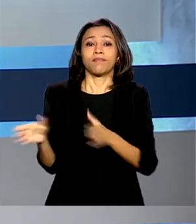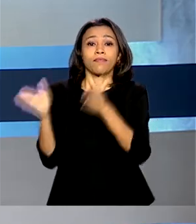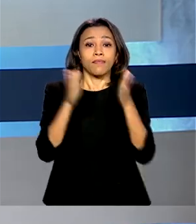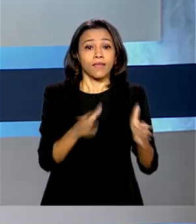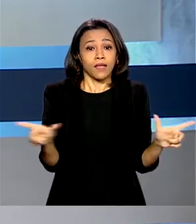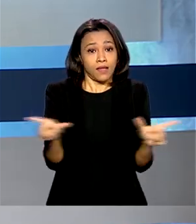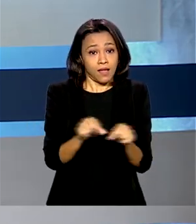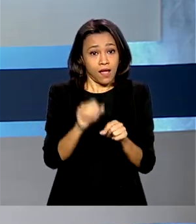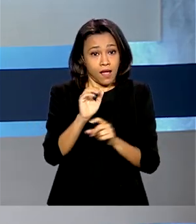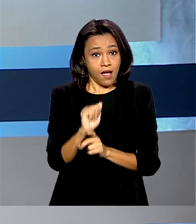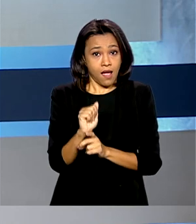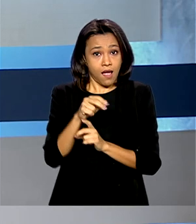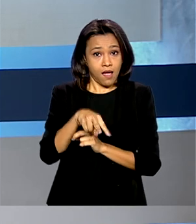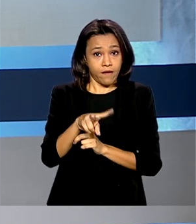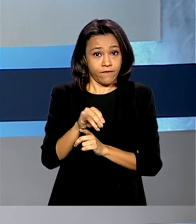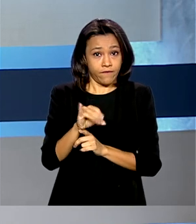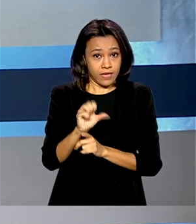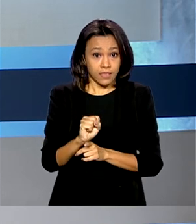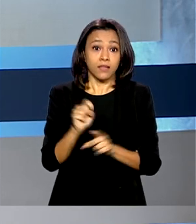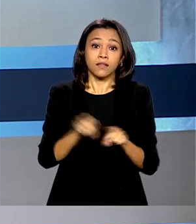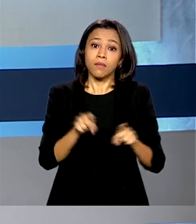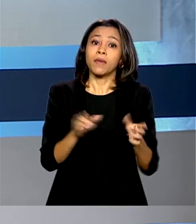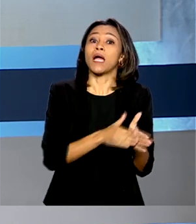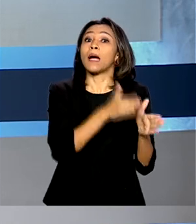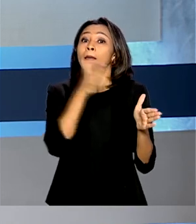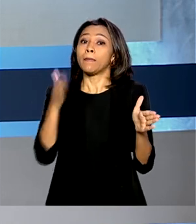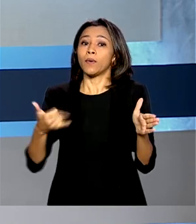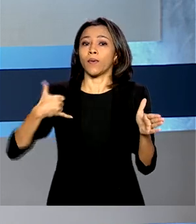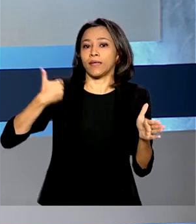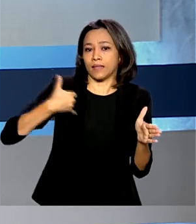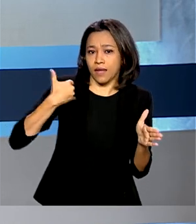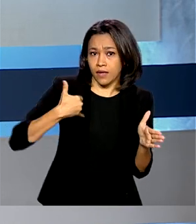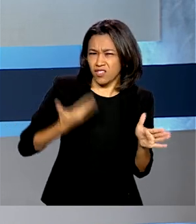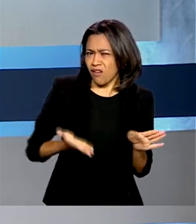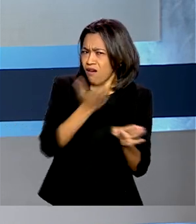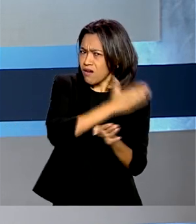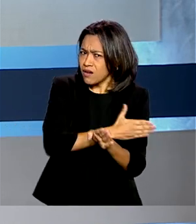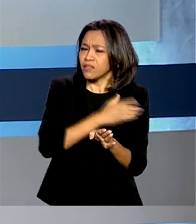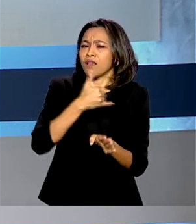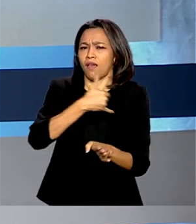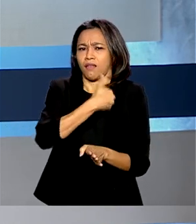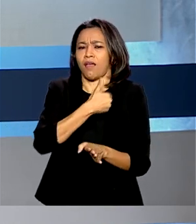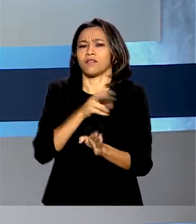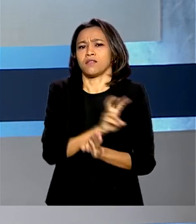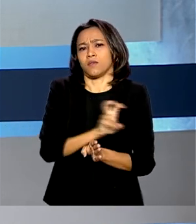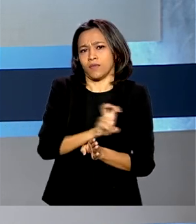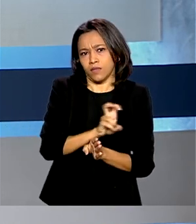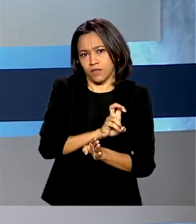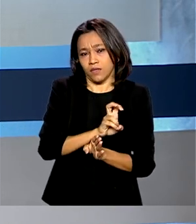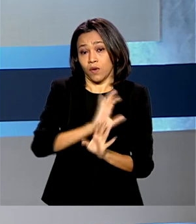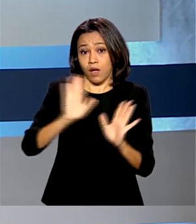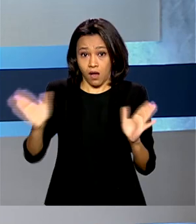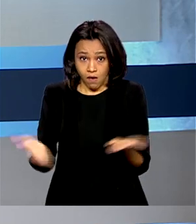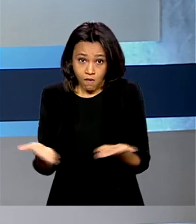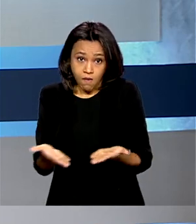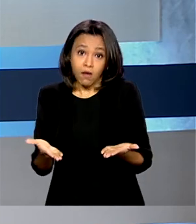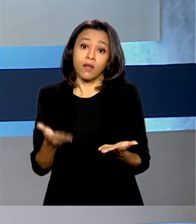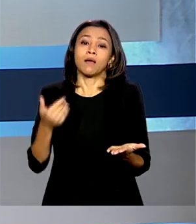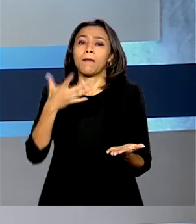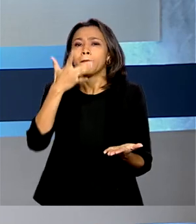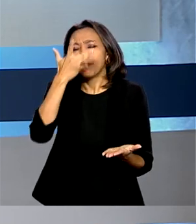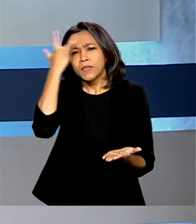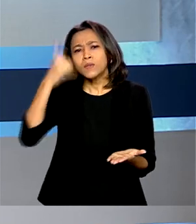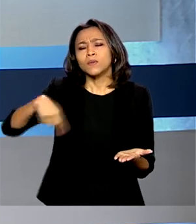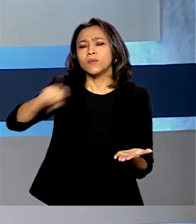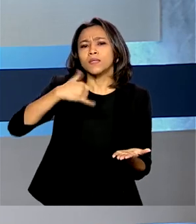ampliou a faixa etária para os voluntários participarem dos testes, que antes ia até 55 anos. Agora, pessoas com